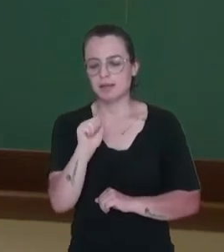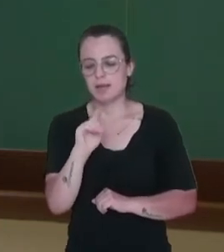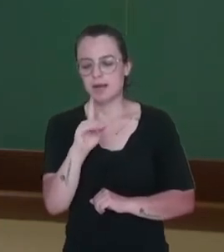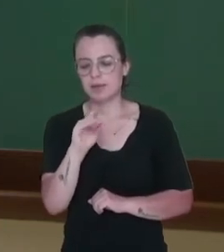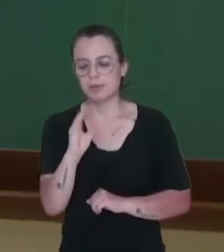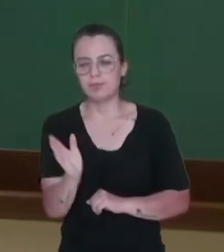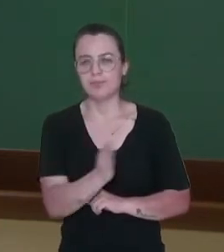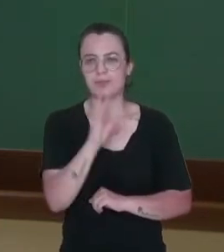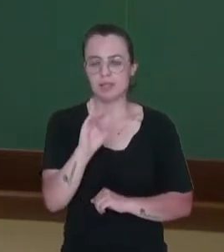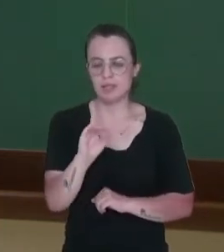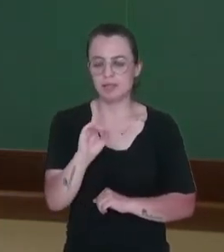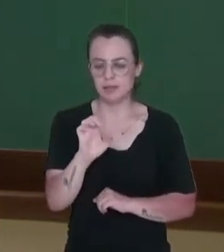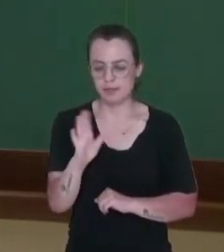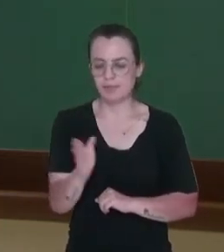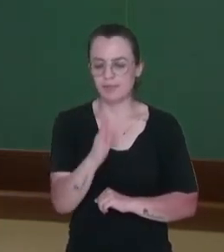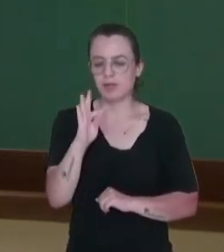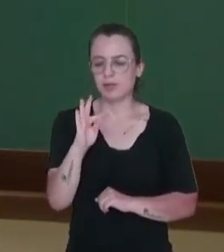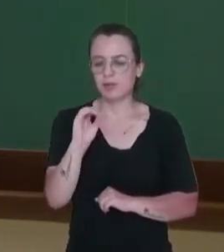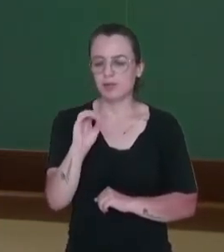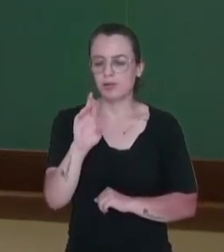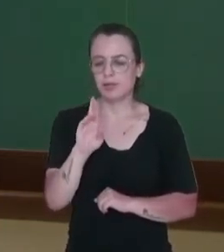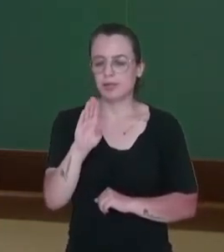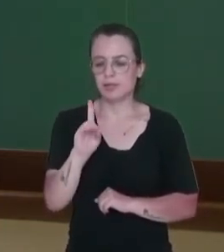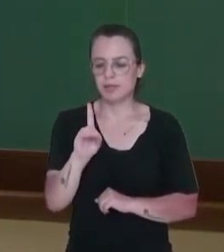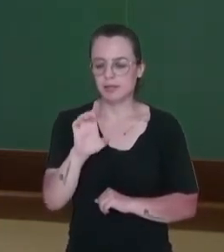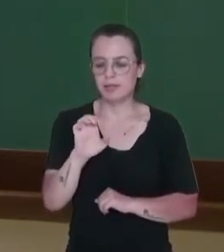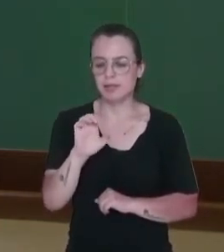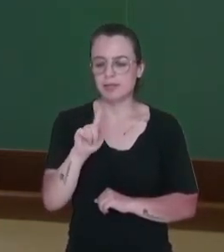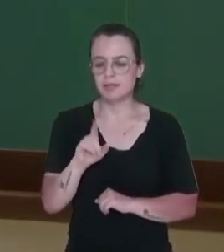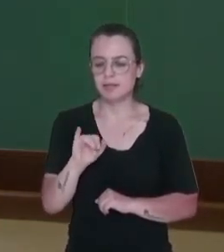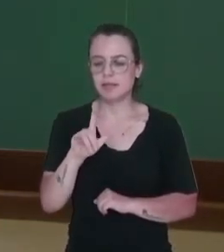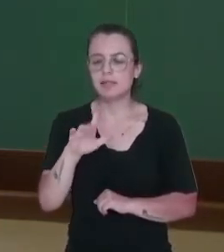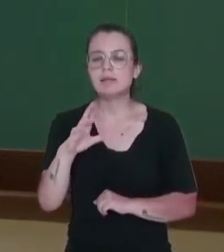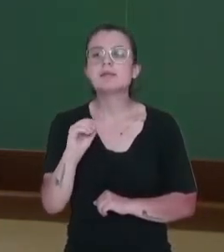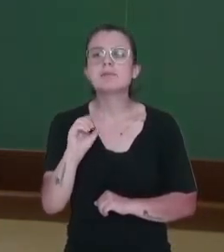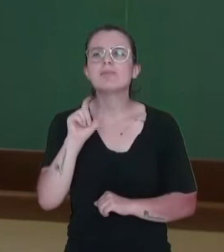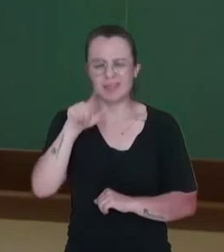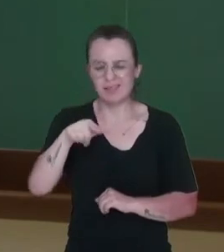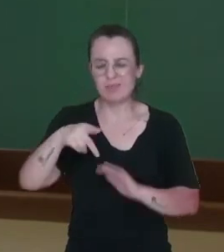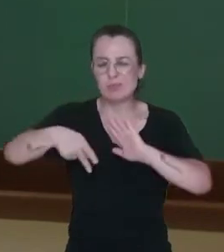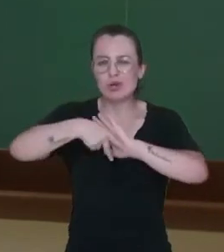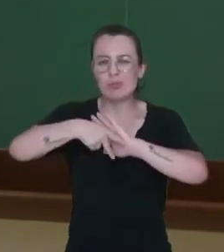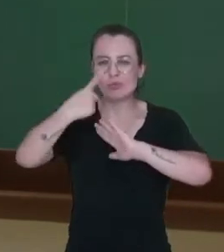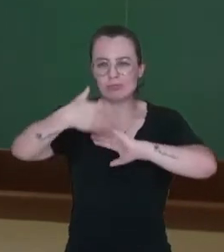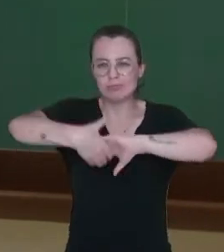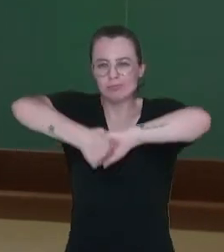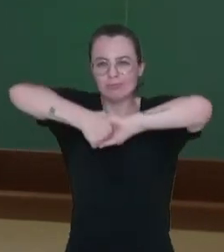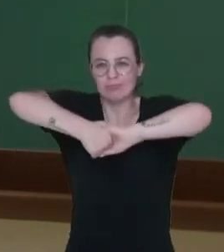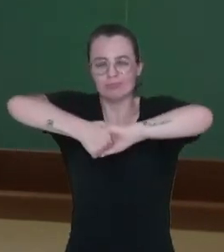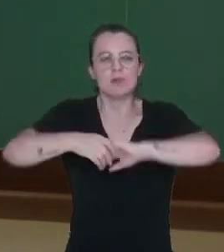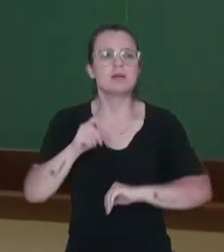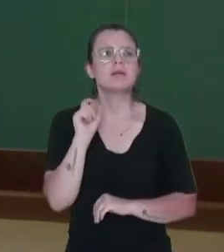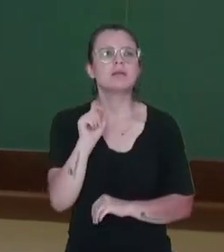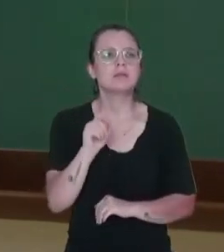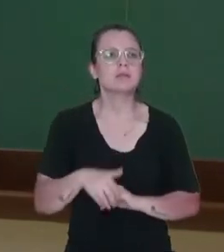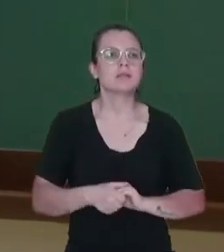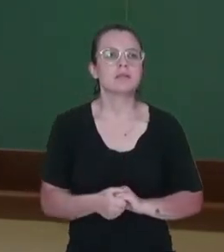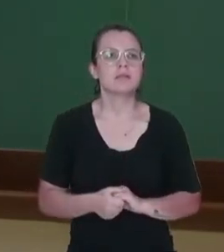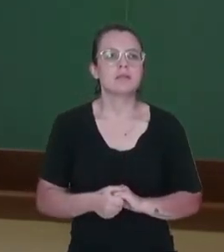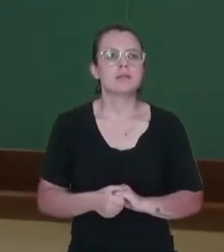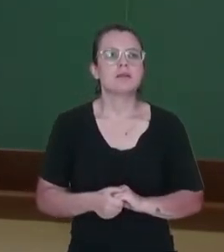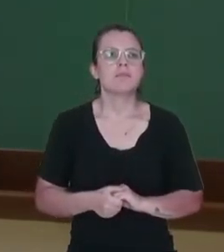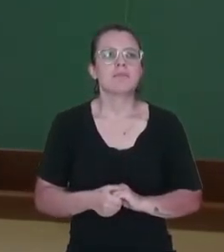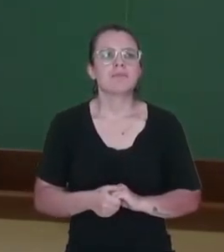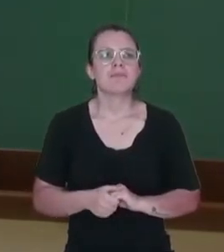Nós podemos dizer que foi a primeira vez que as terras que hoje são Brasil foram divididas em duas partes, né? Uma